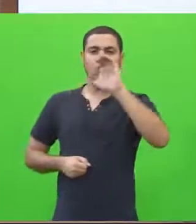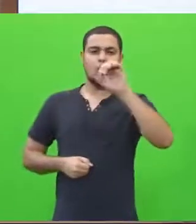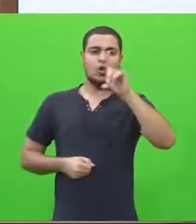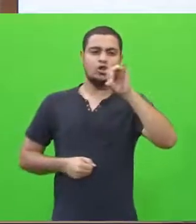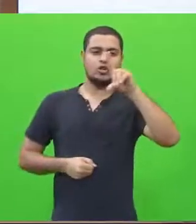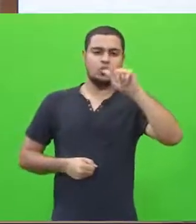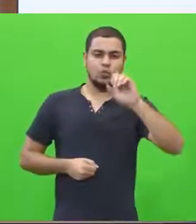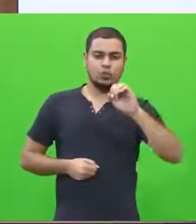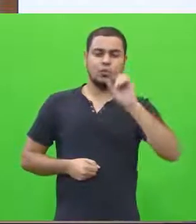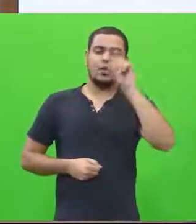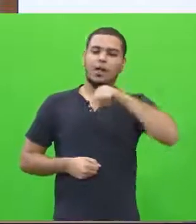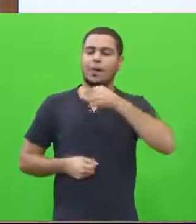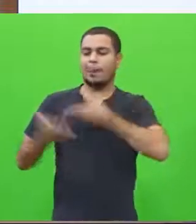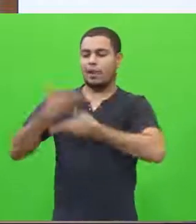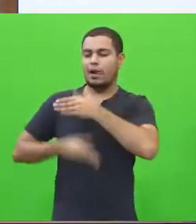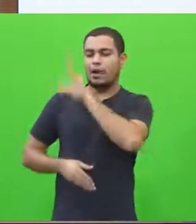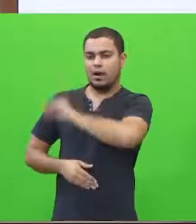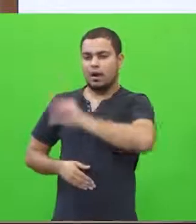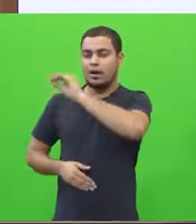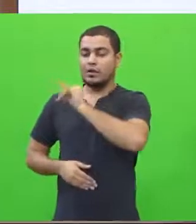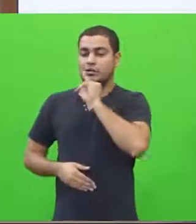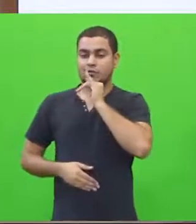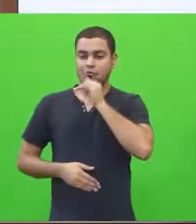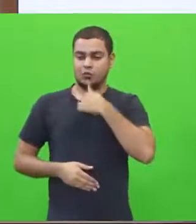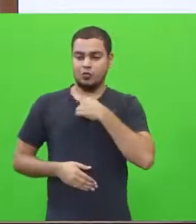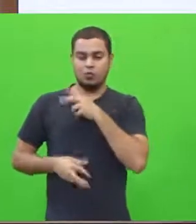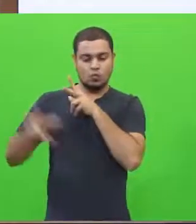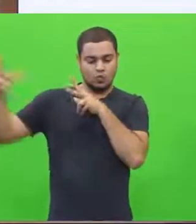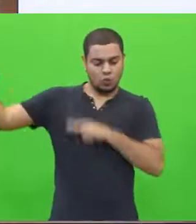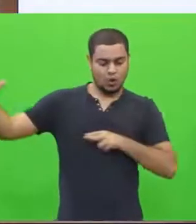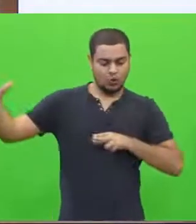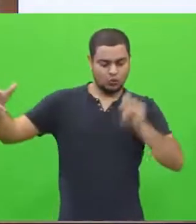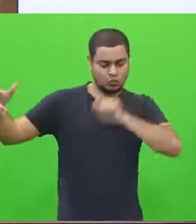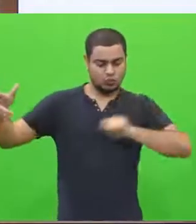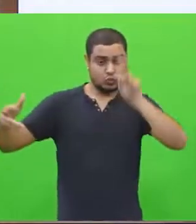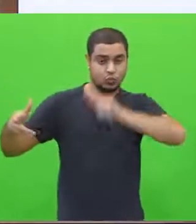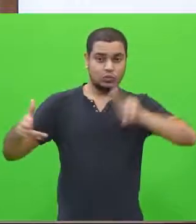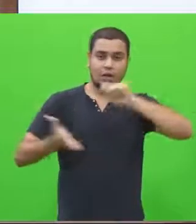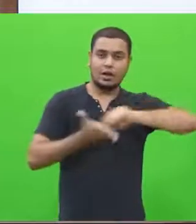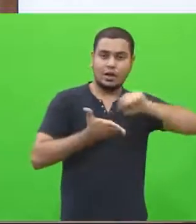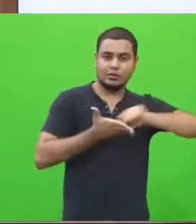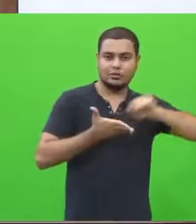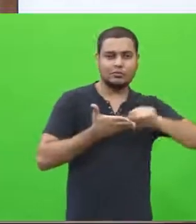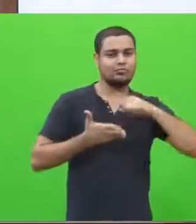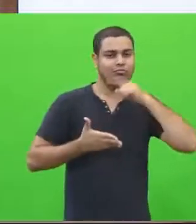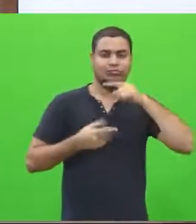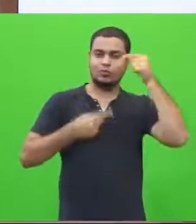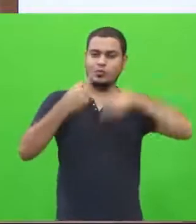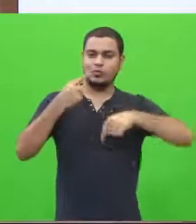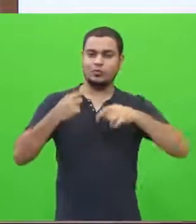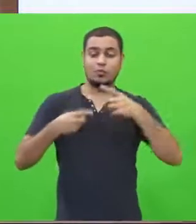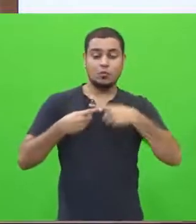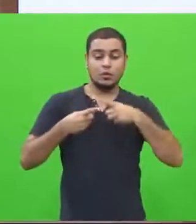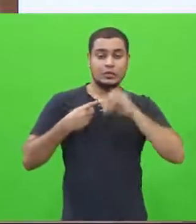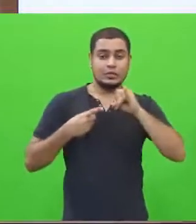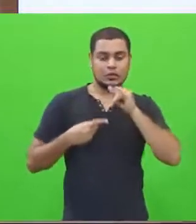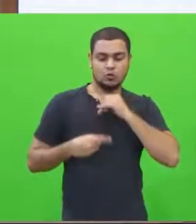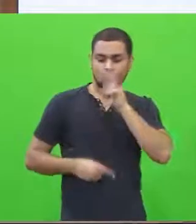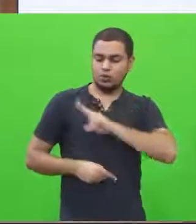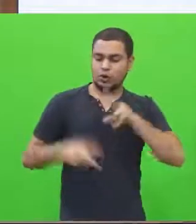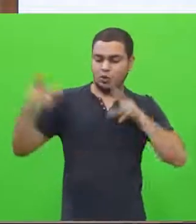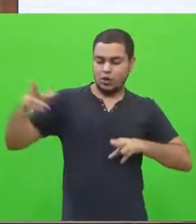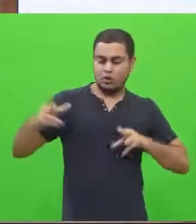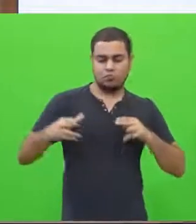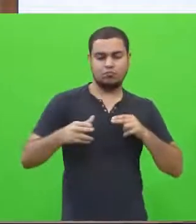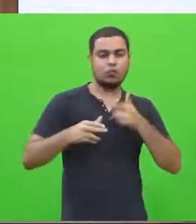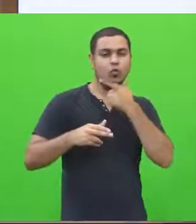do falante da língua portuguesa. Quem vai corrigir a sua redação é um bom falante da língua materna, portanto, vai exigir o mínimo